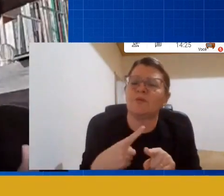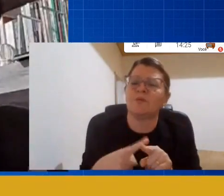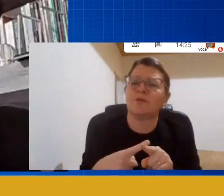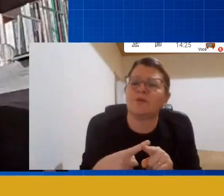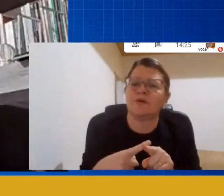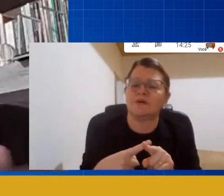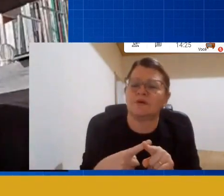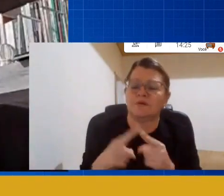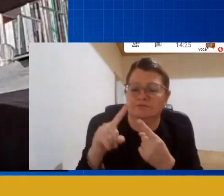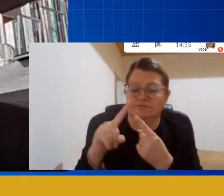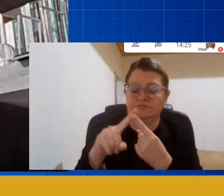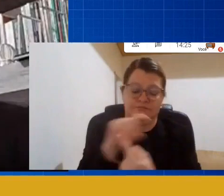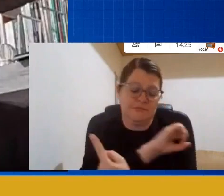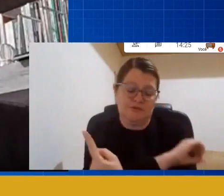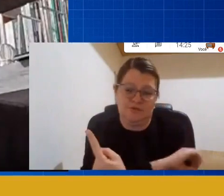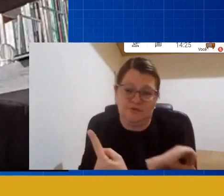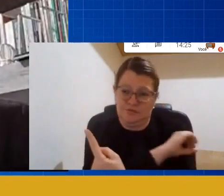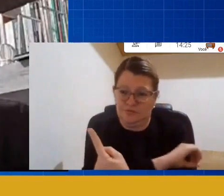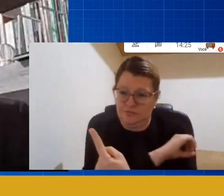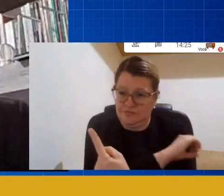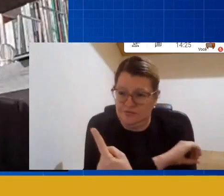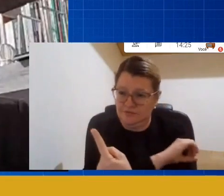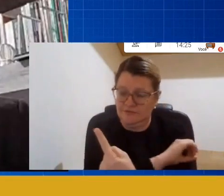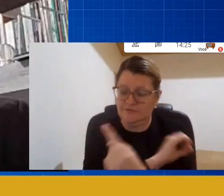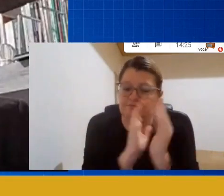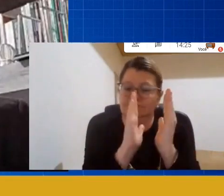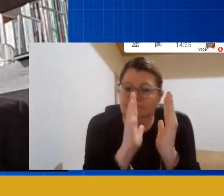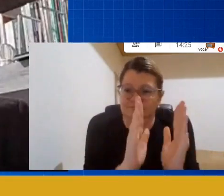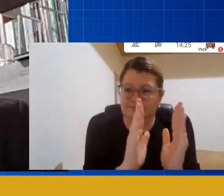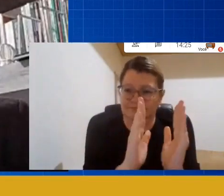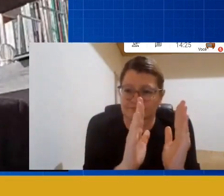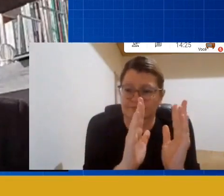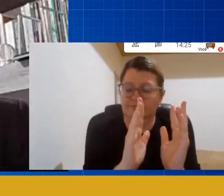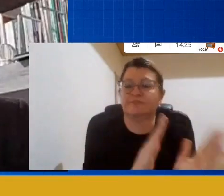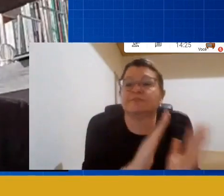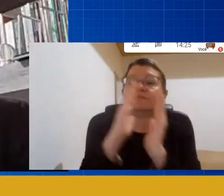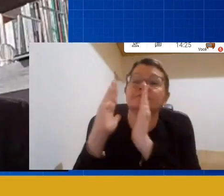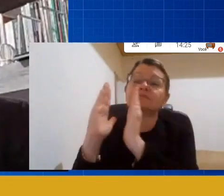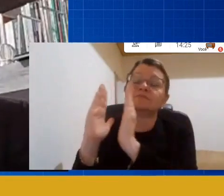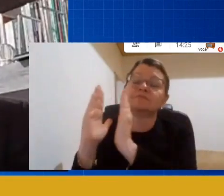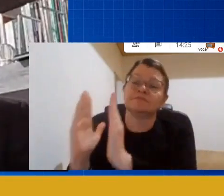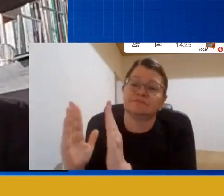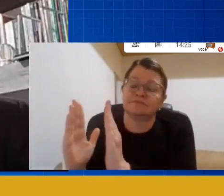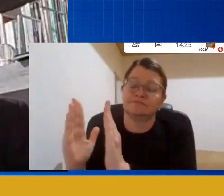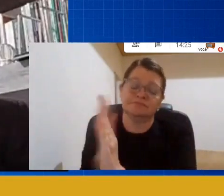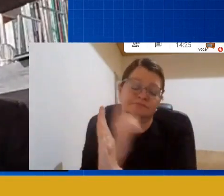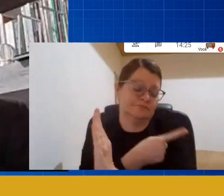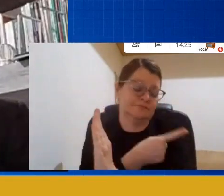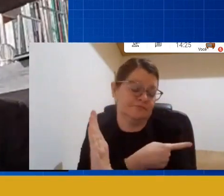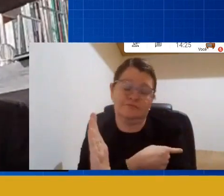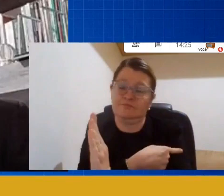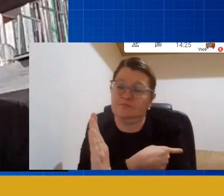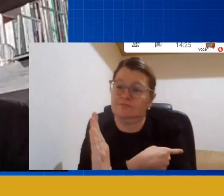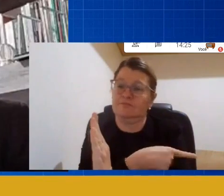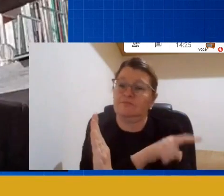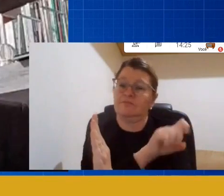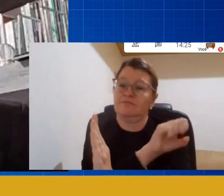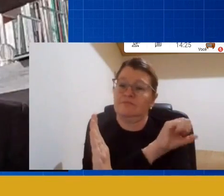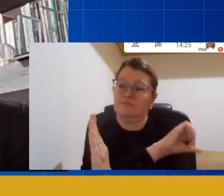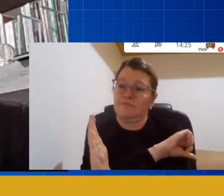infantil é uma coisa, ensino fundamental é outra. A LDB, ela é